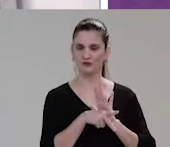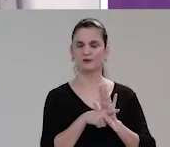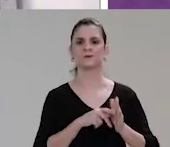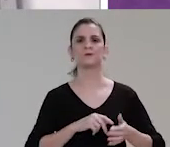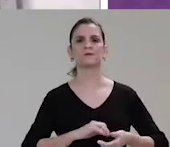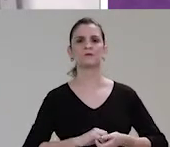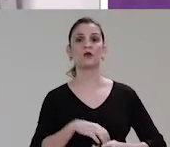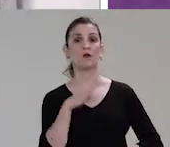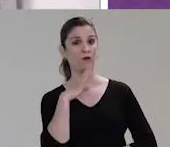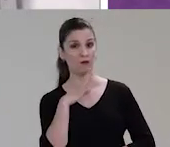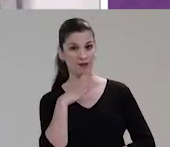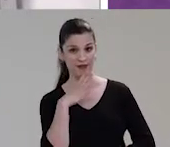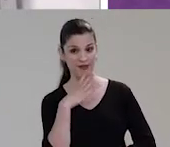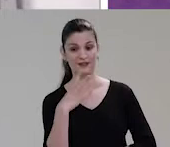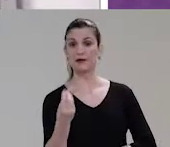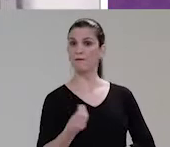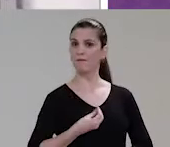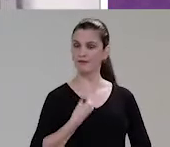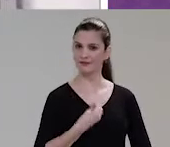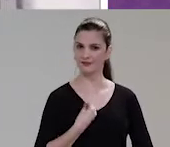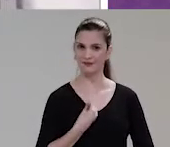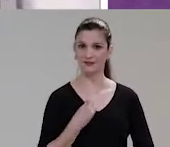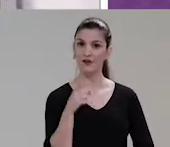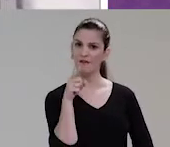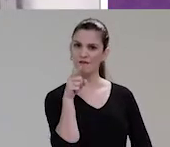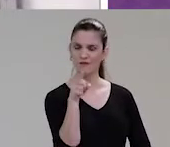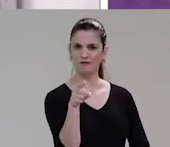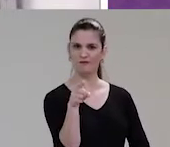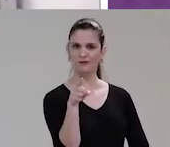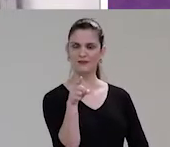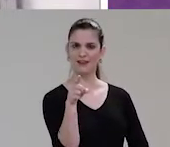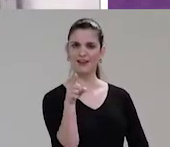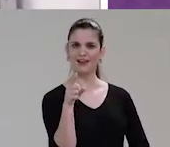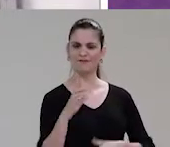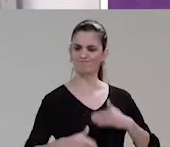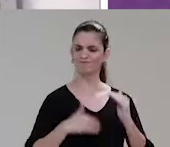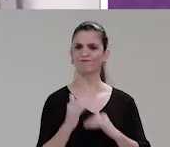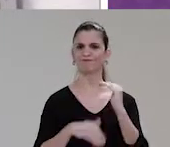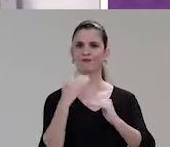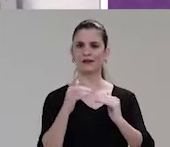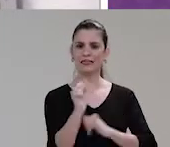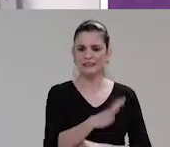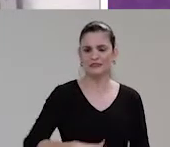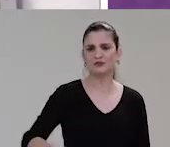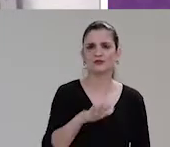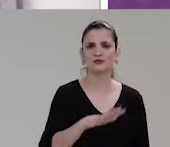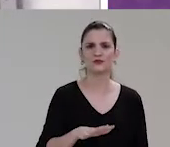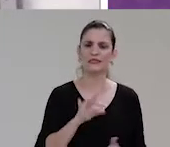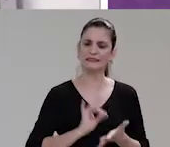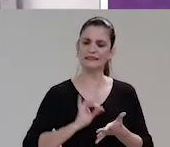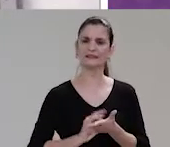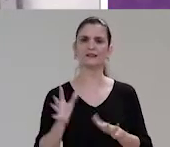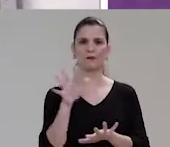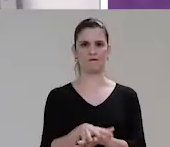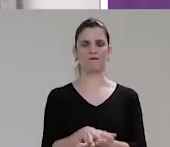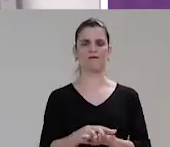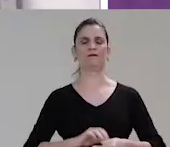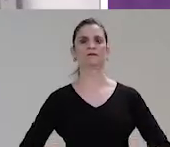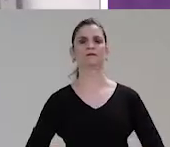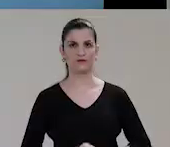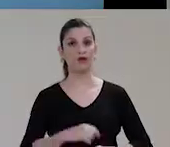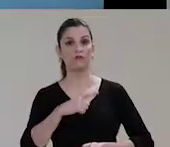PraSegoVer, conheça e participe, e seja ativo na construção da real sociedade